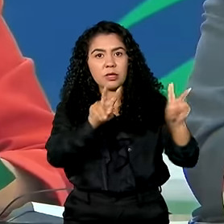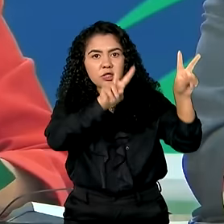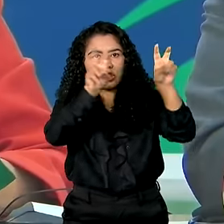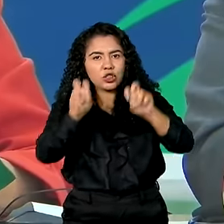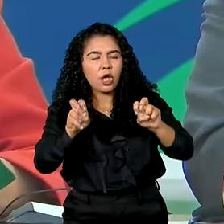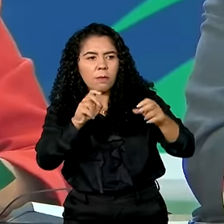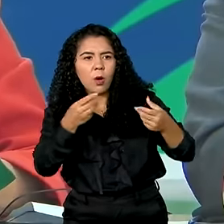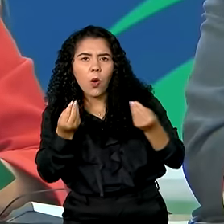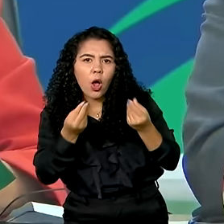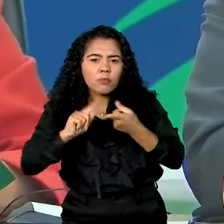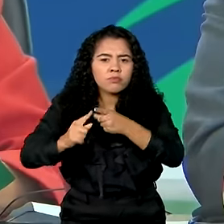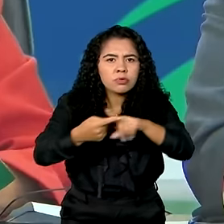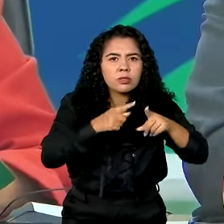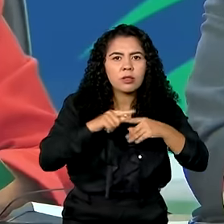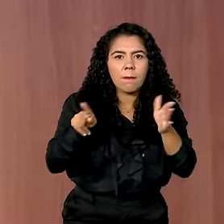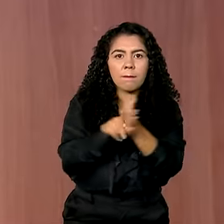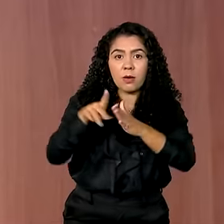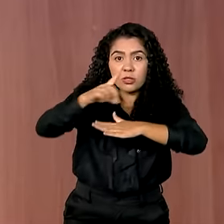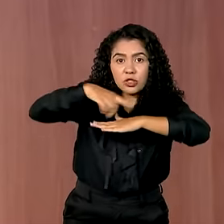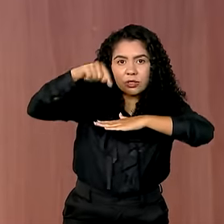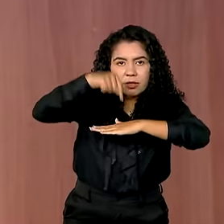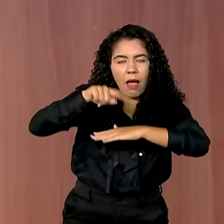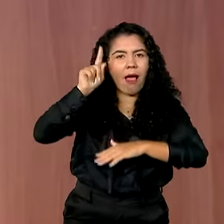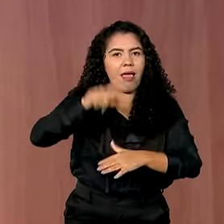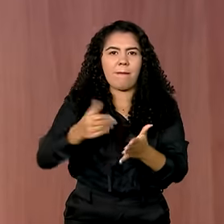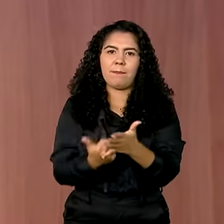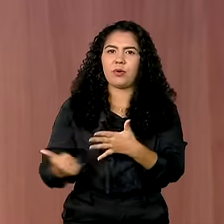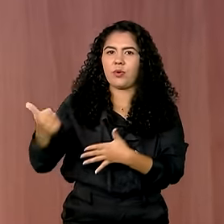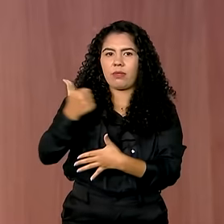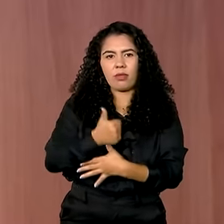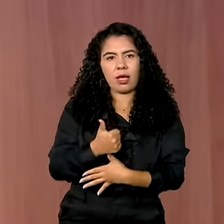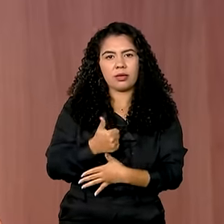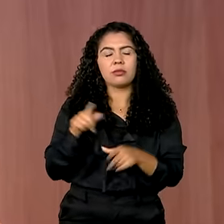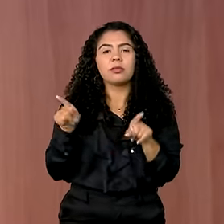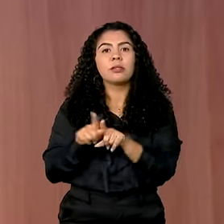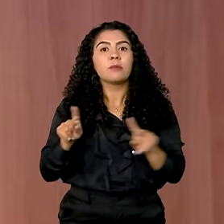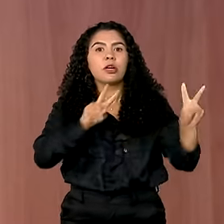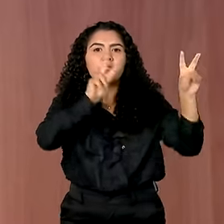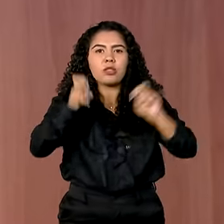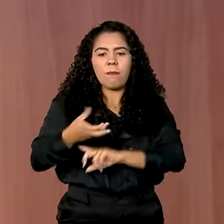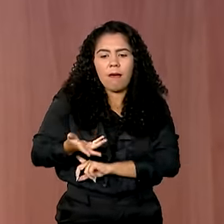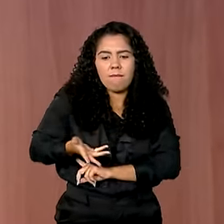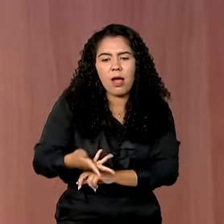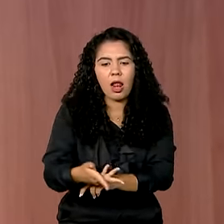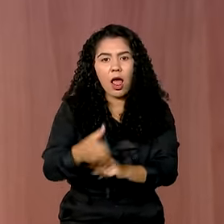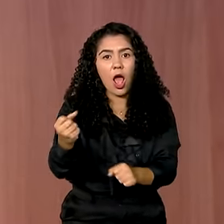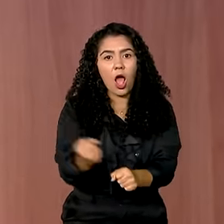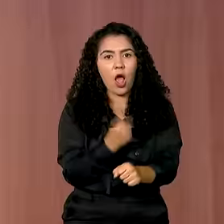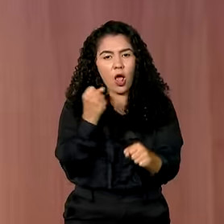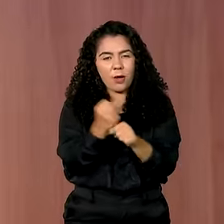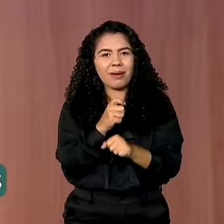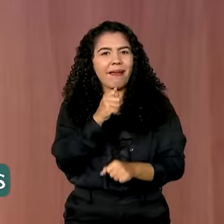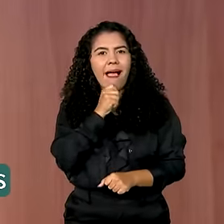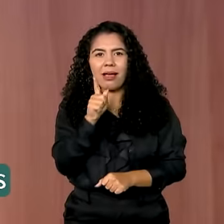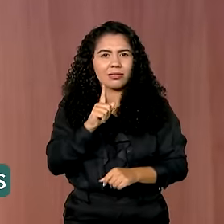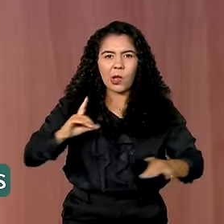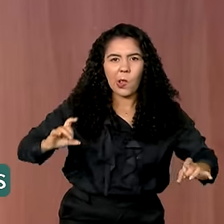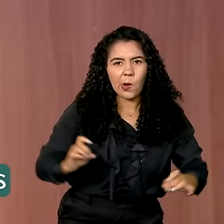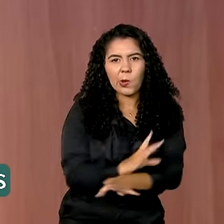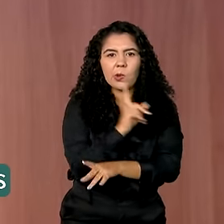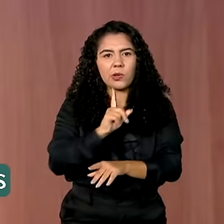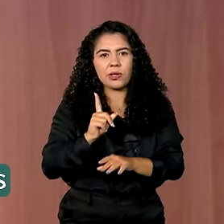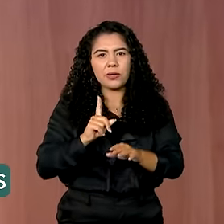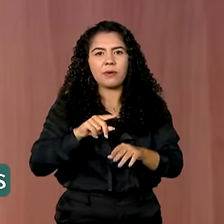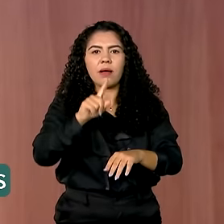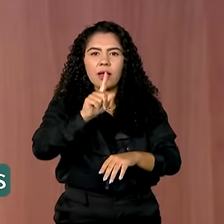devem ser nossa prioridade. Acelerar as obras ainda não concluídas do Programa de Aceleração do